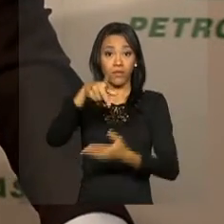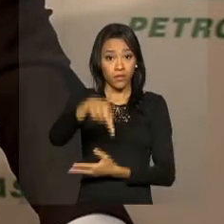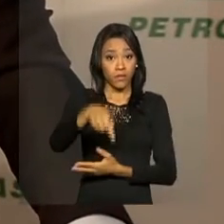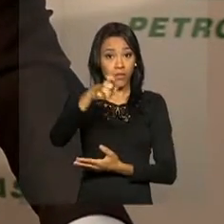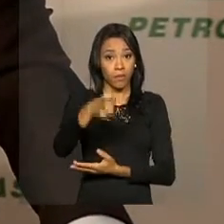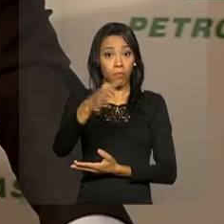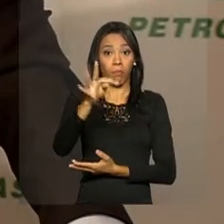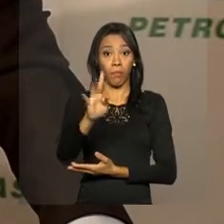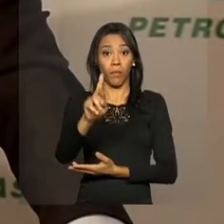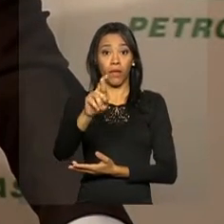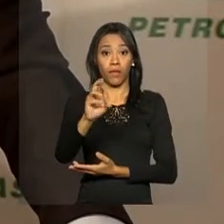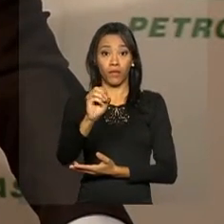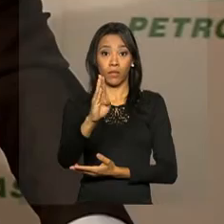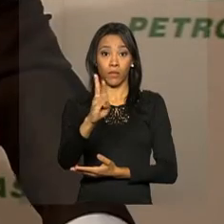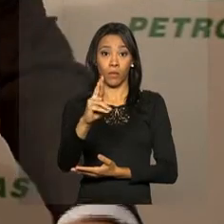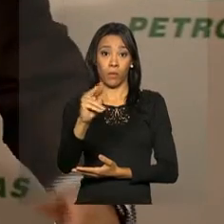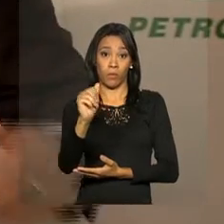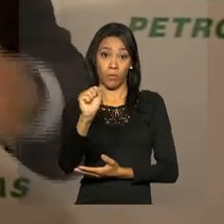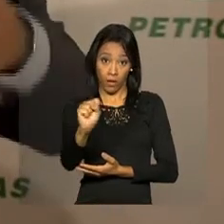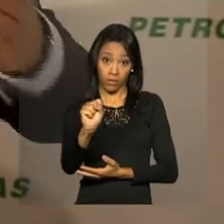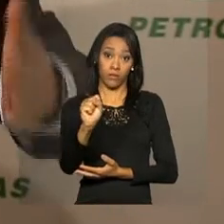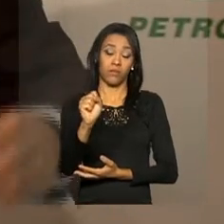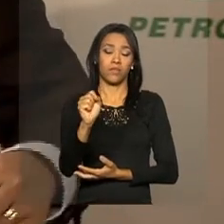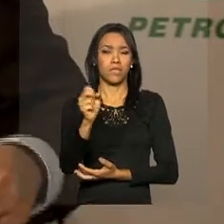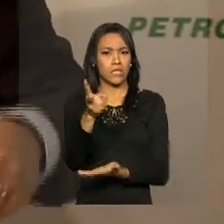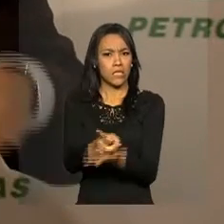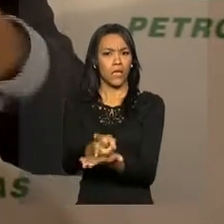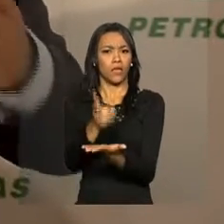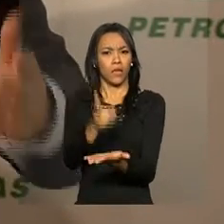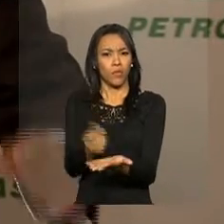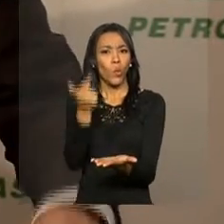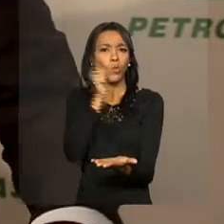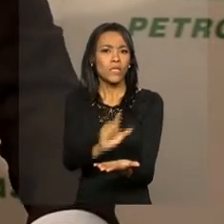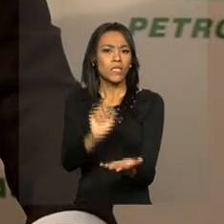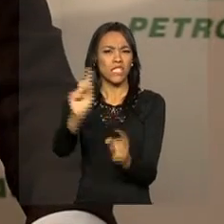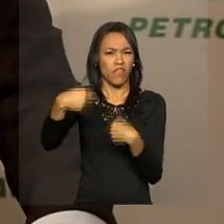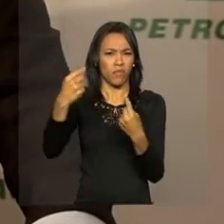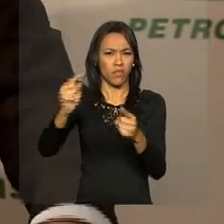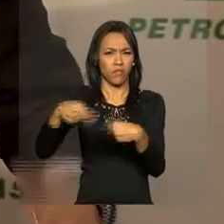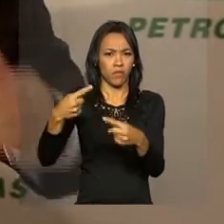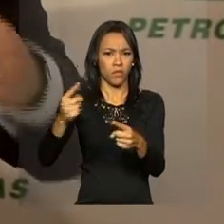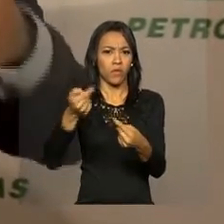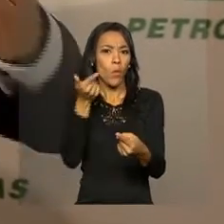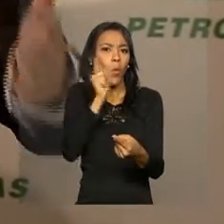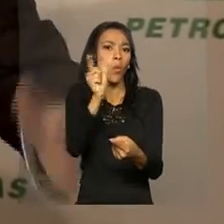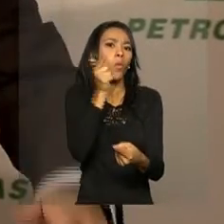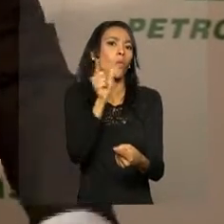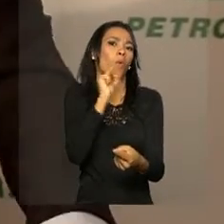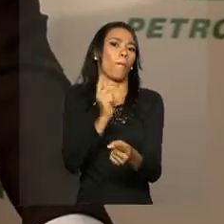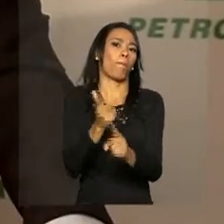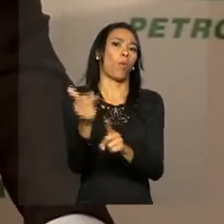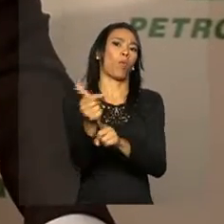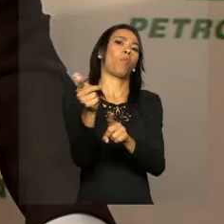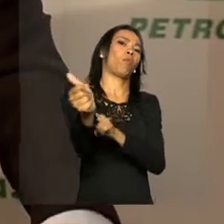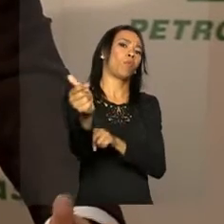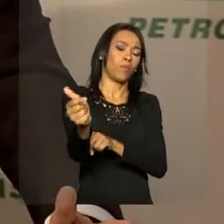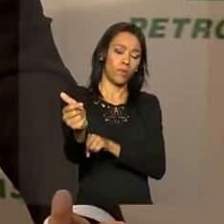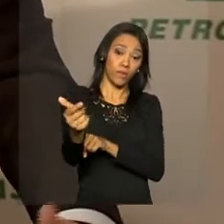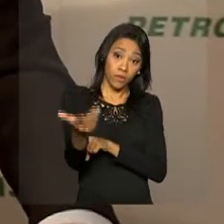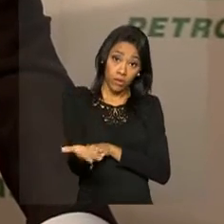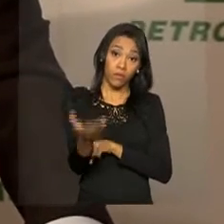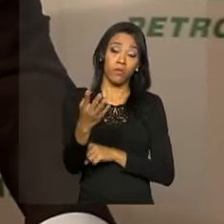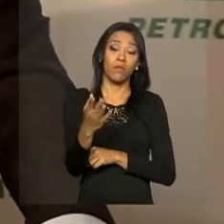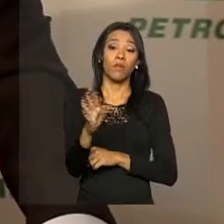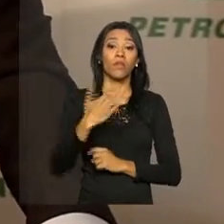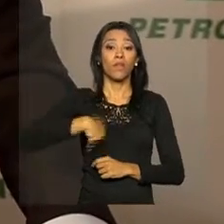empresa brasileira. Essa sua capacidade de sempre superar, de vencer desafios, de estar sempre um passo à frente. E